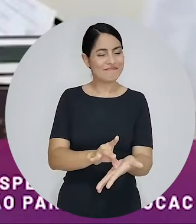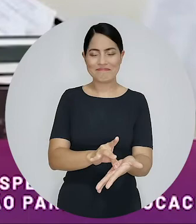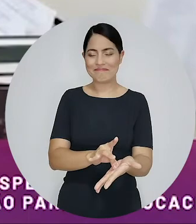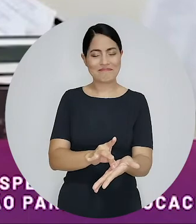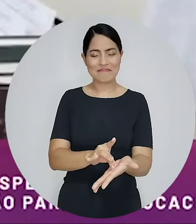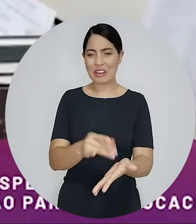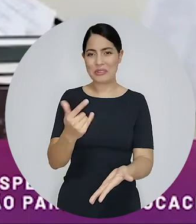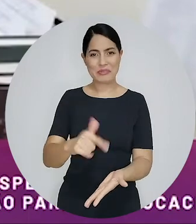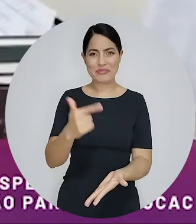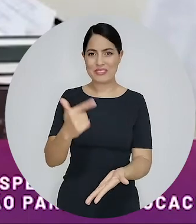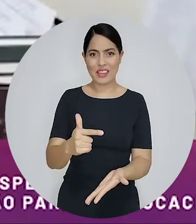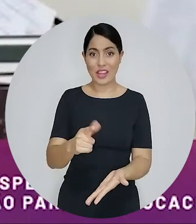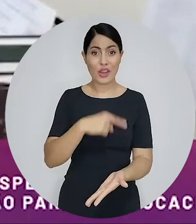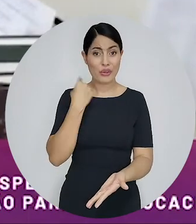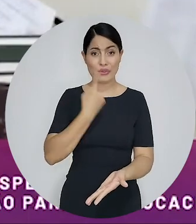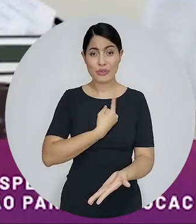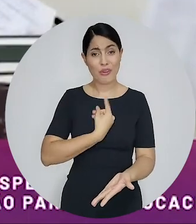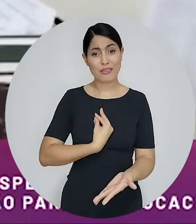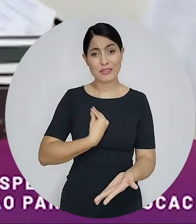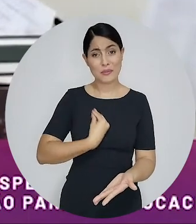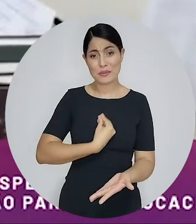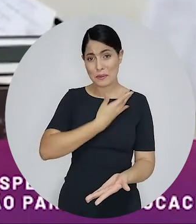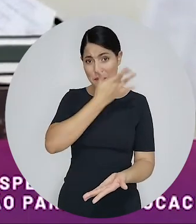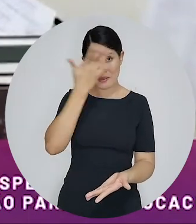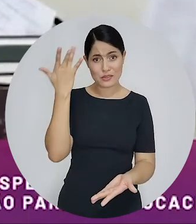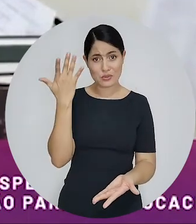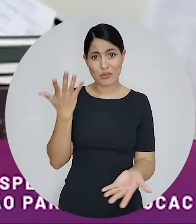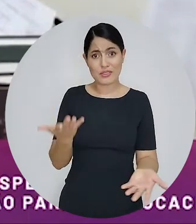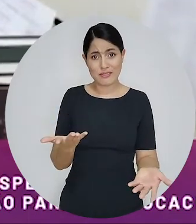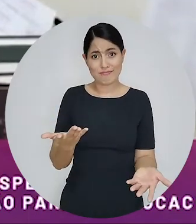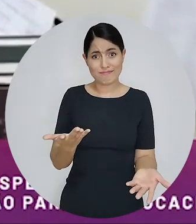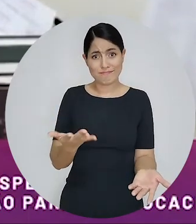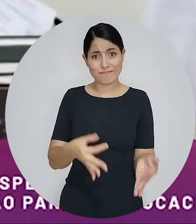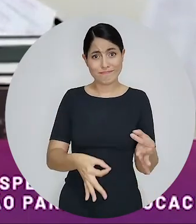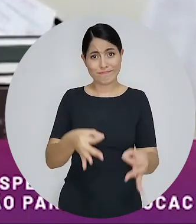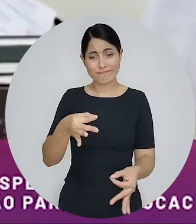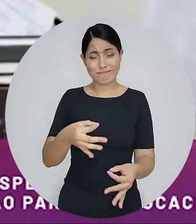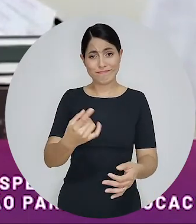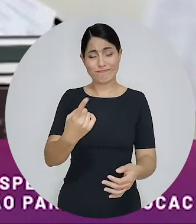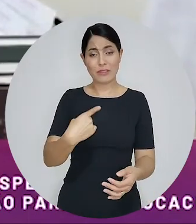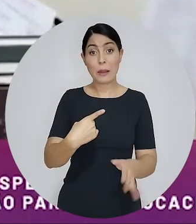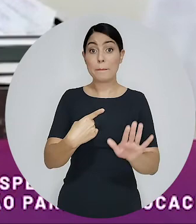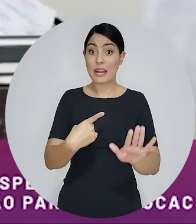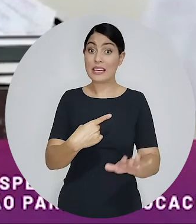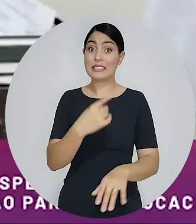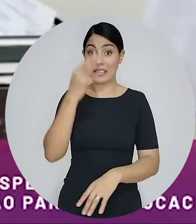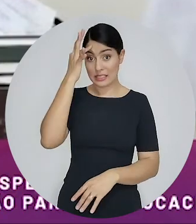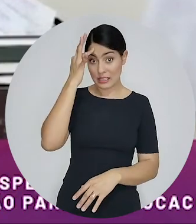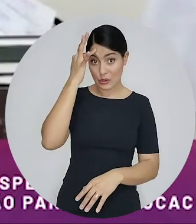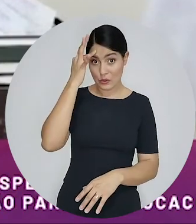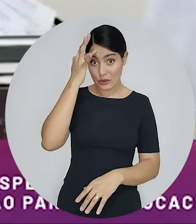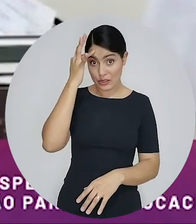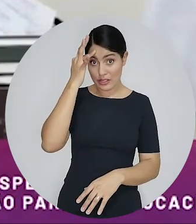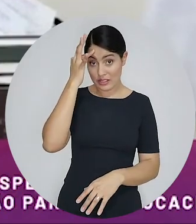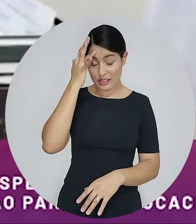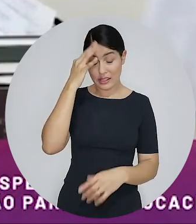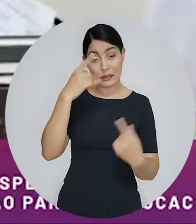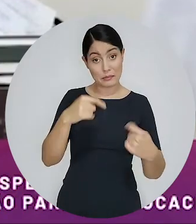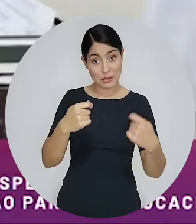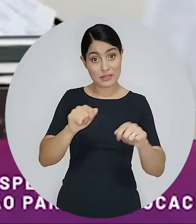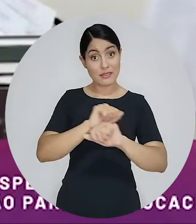não somos pessoas isentas de qualquer tipo de julgamento mas isso é a teoria da mediação